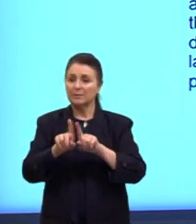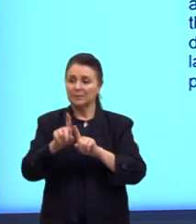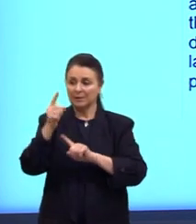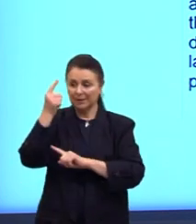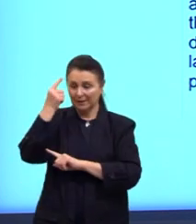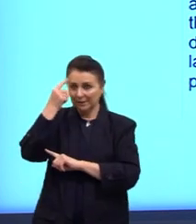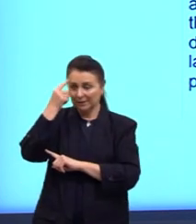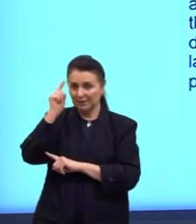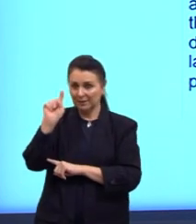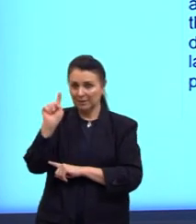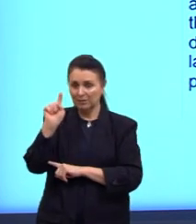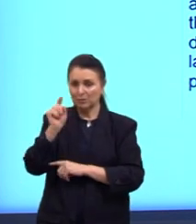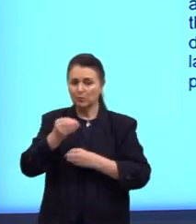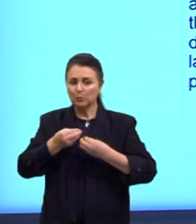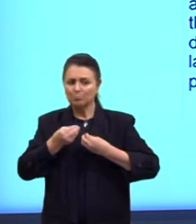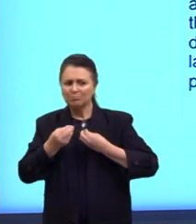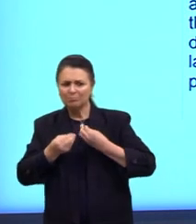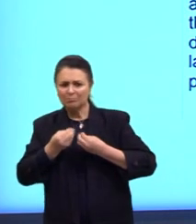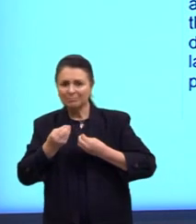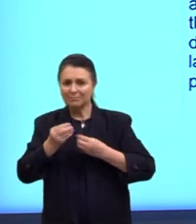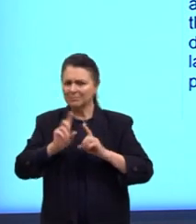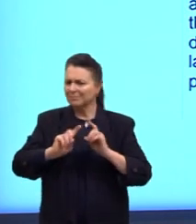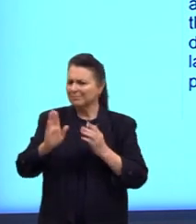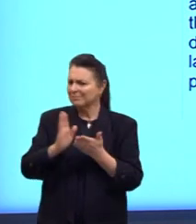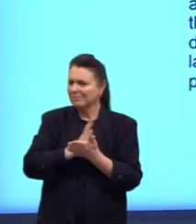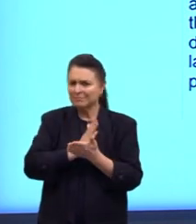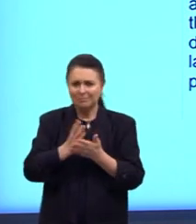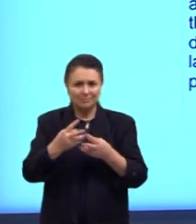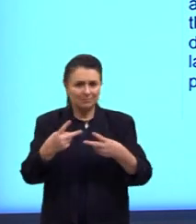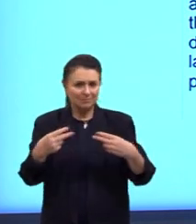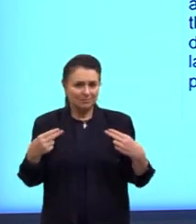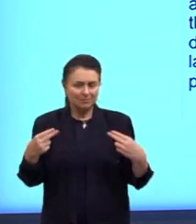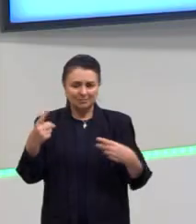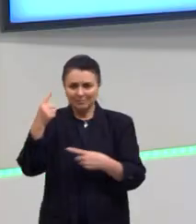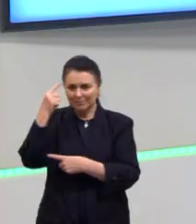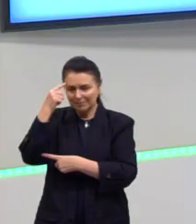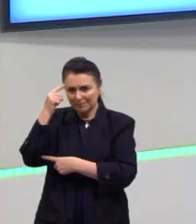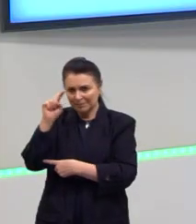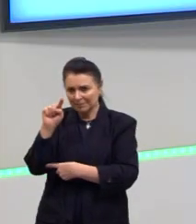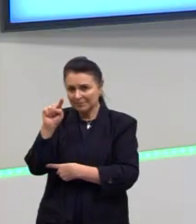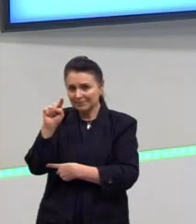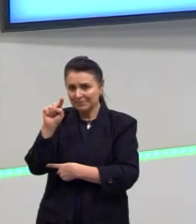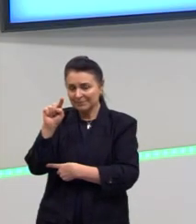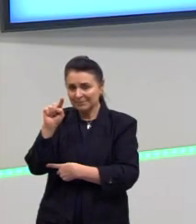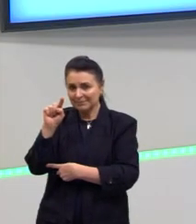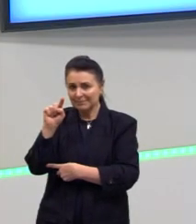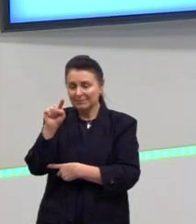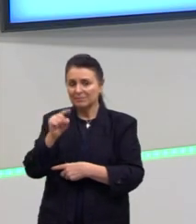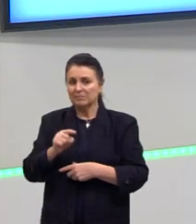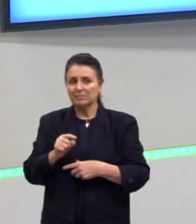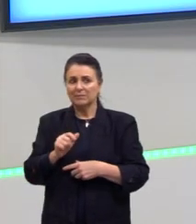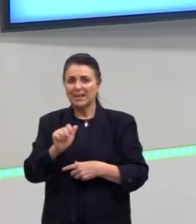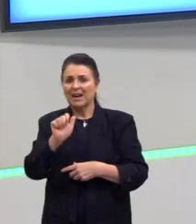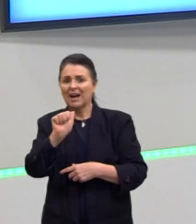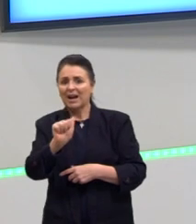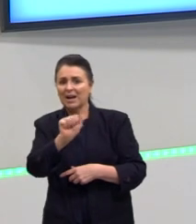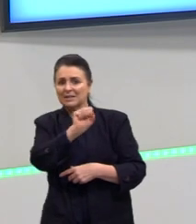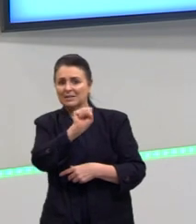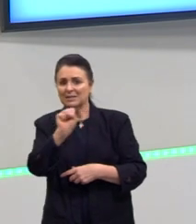de como alguma coisa? Ou a ideia de assim como?